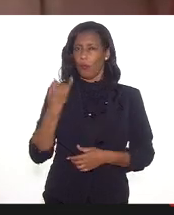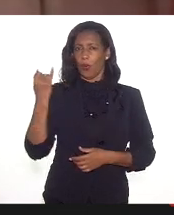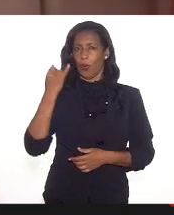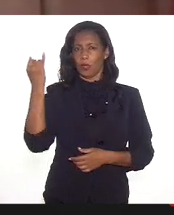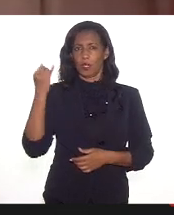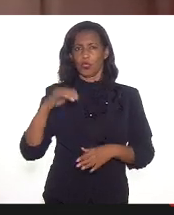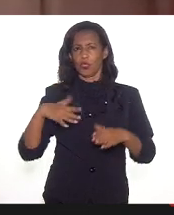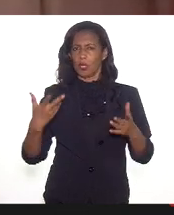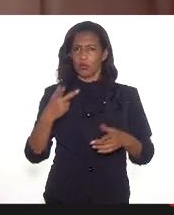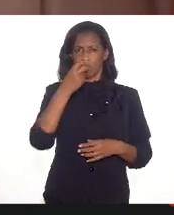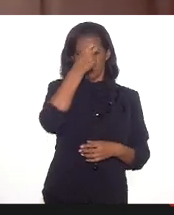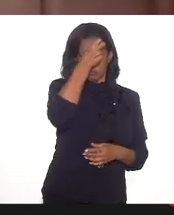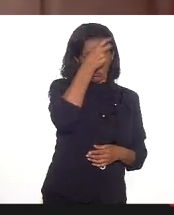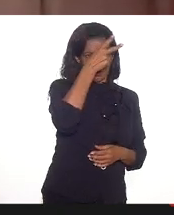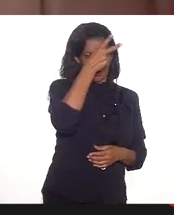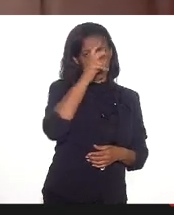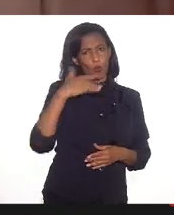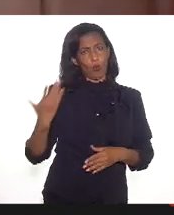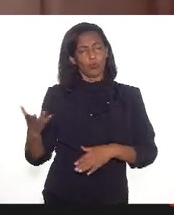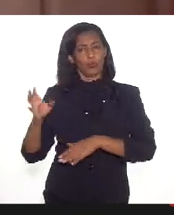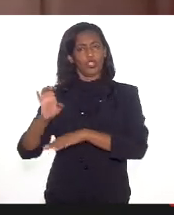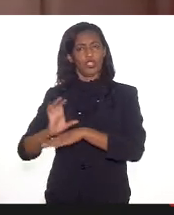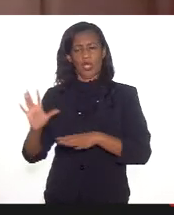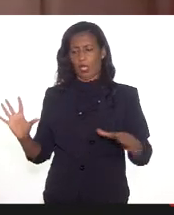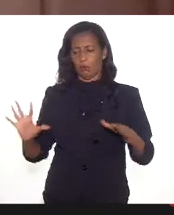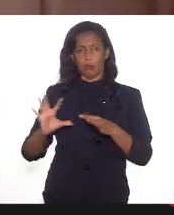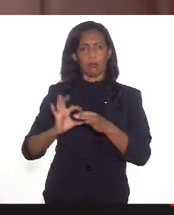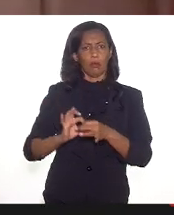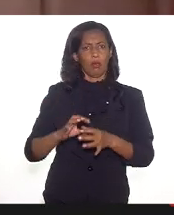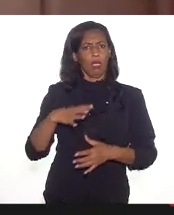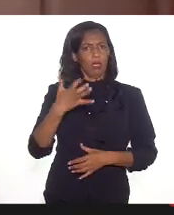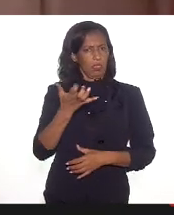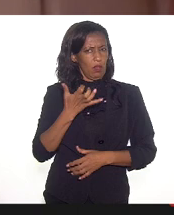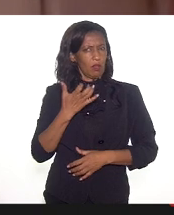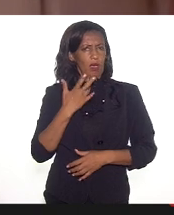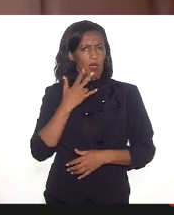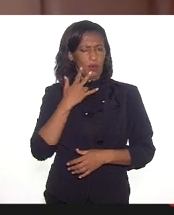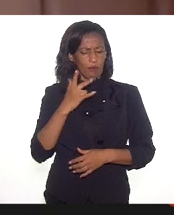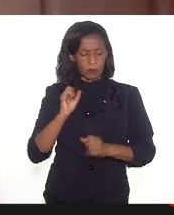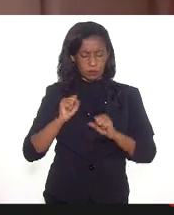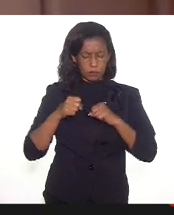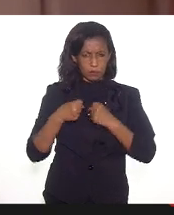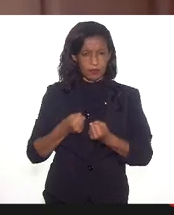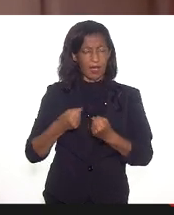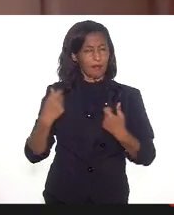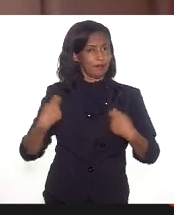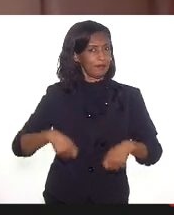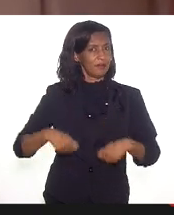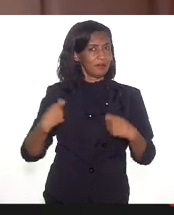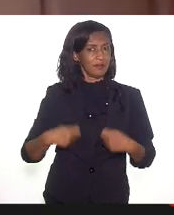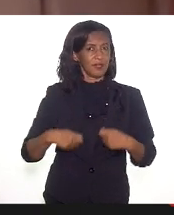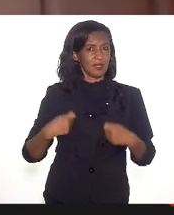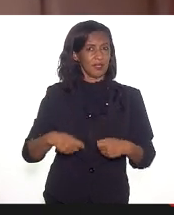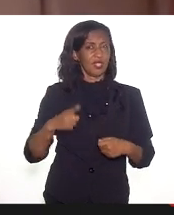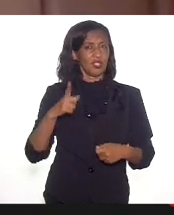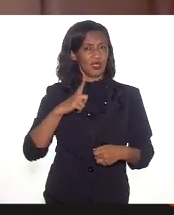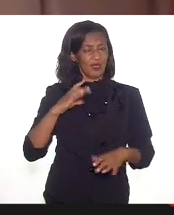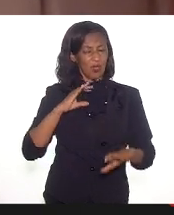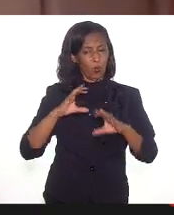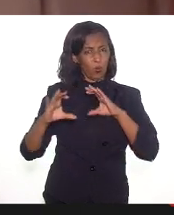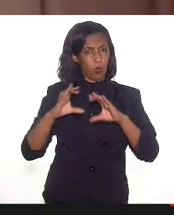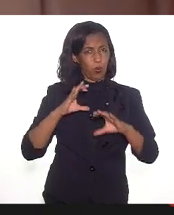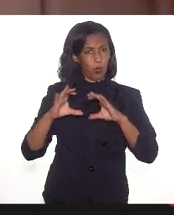município quanto com o Estado. Eu quero aqui reforçar a necessidade dessa articulação